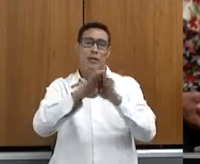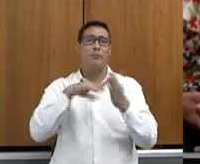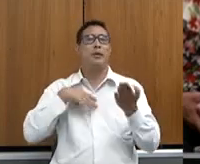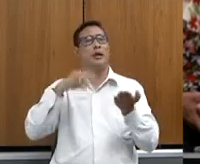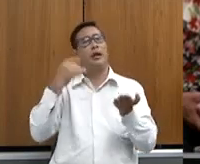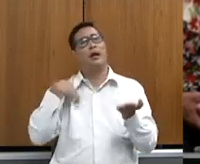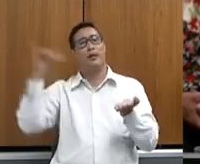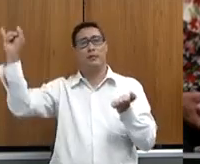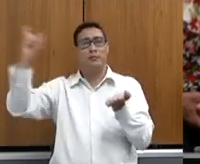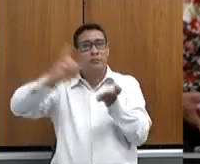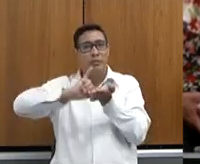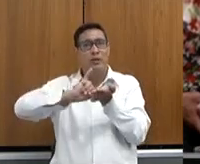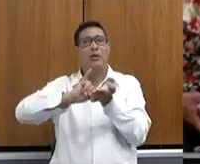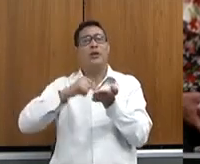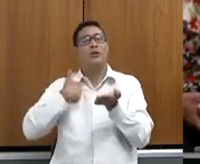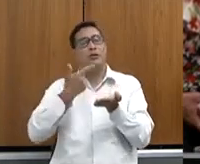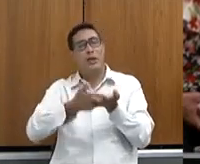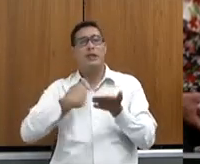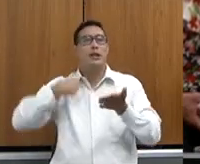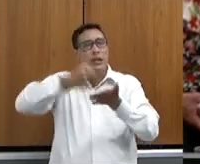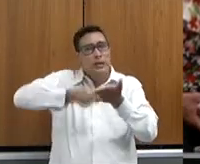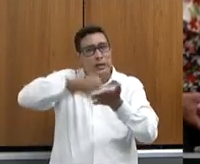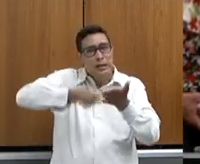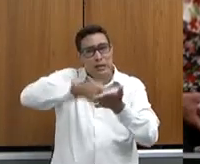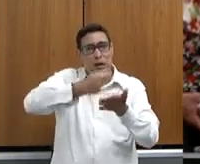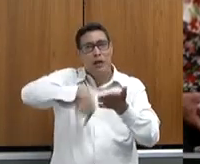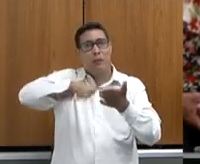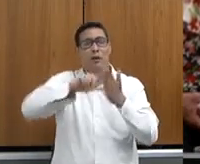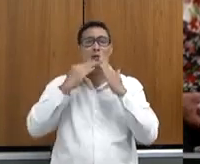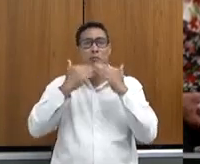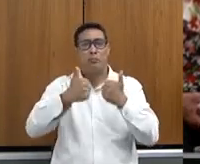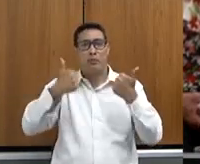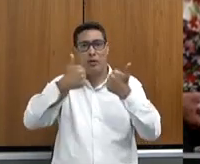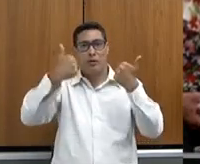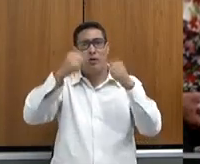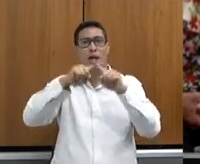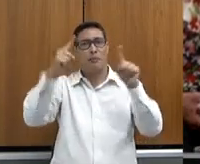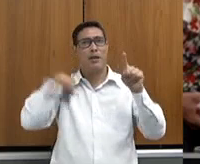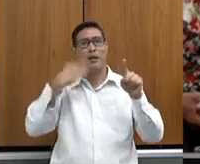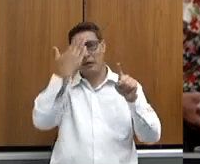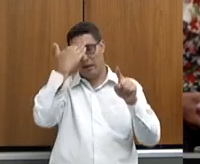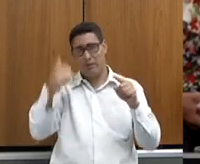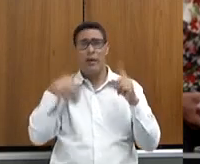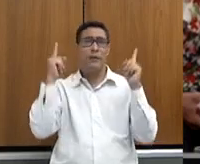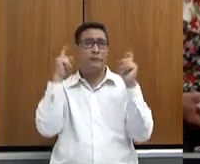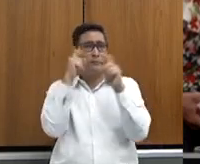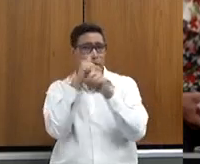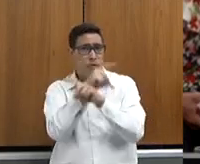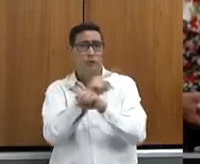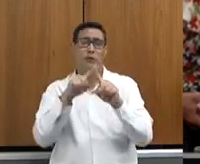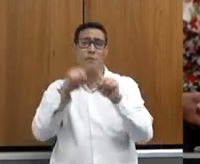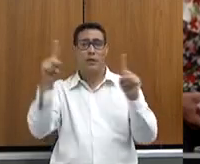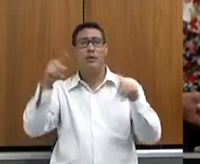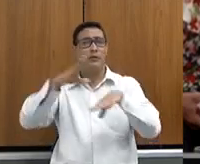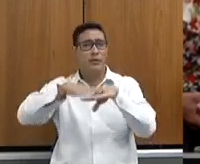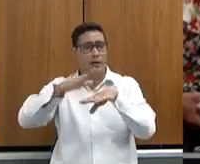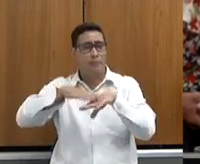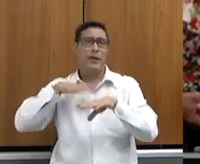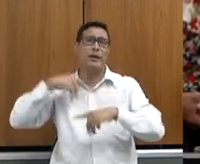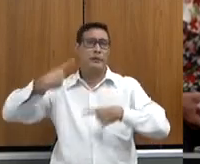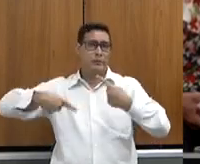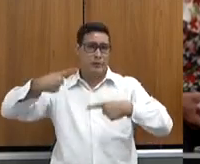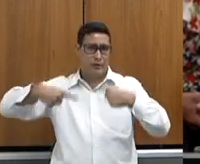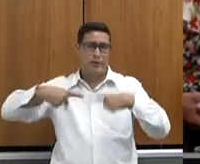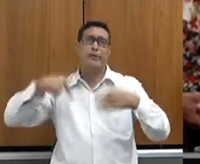e a gente tem lutado para isso melhorar cada vez mais, mas é muito difícil, e as políticas estão aí batendo e voltando, a gente